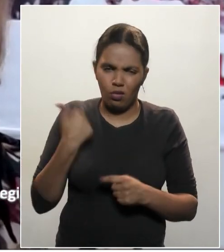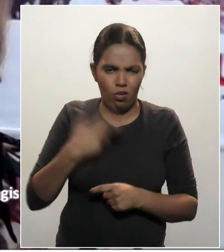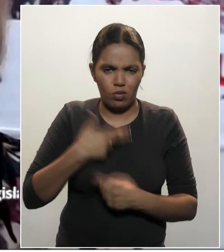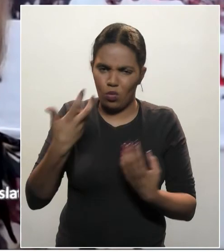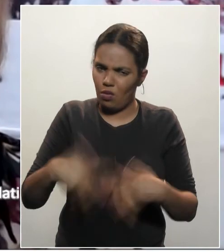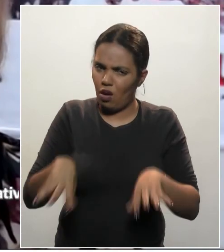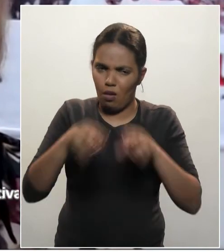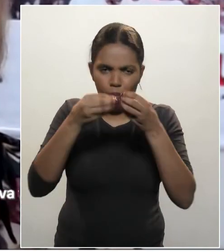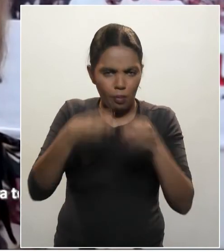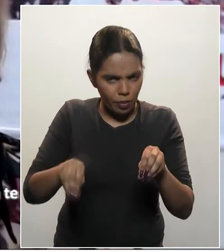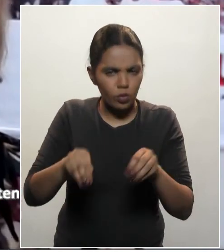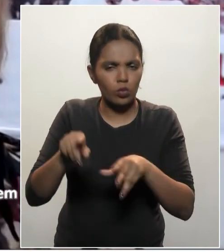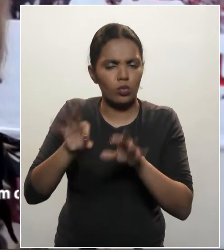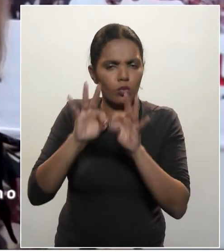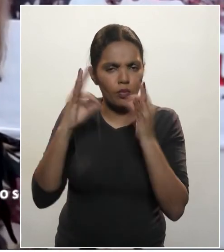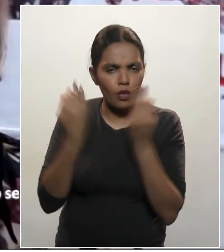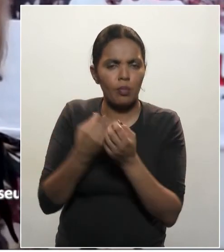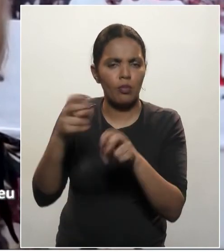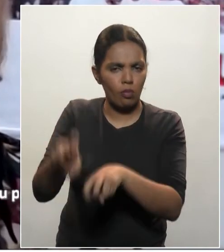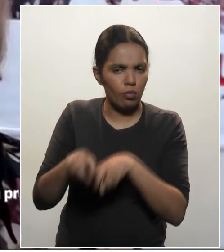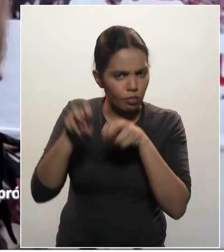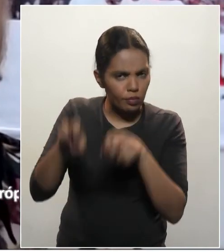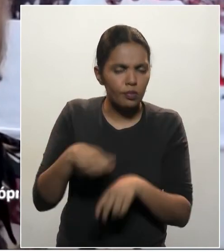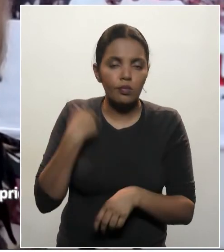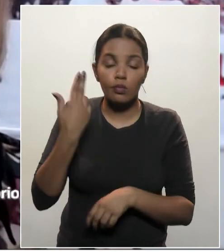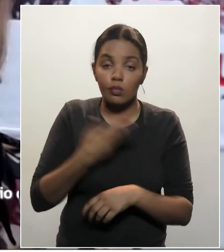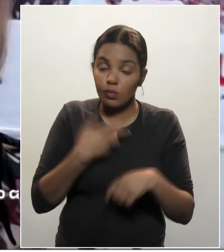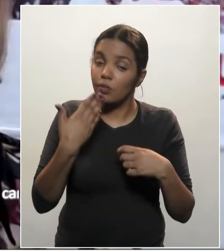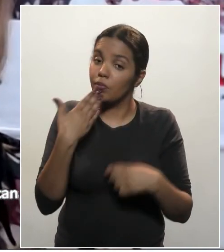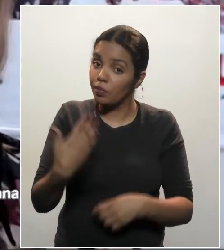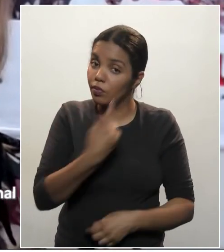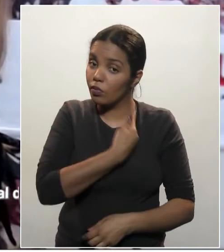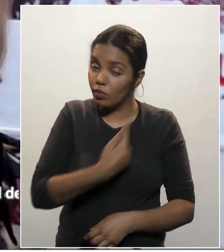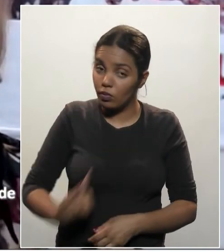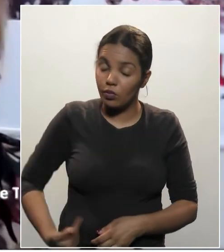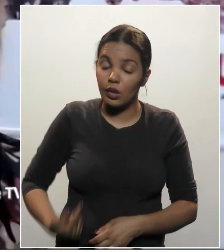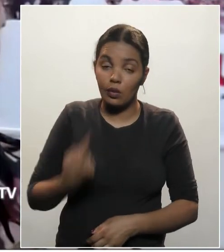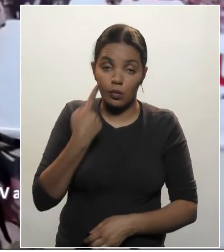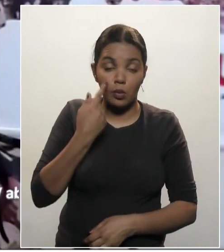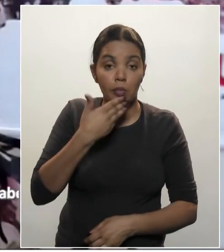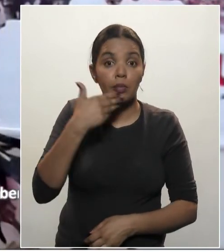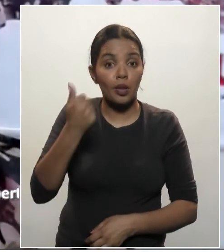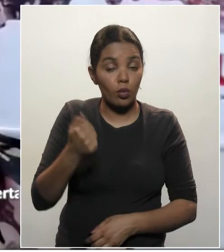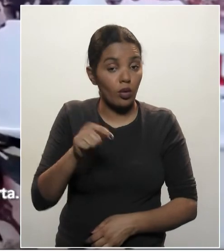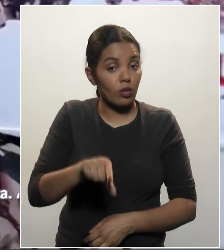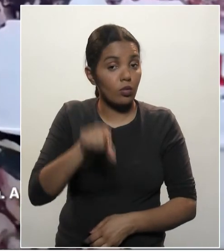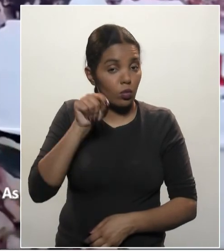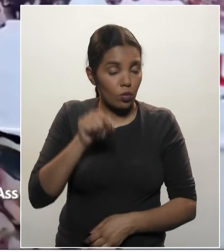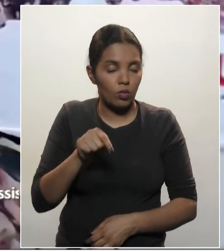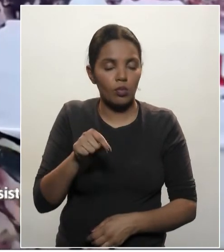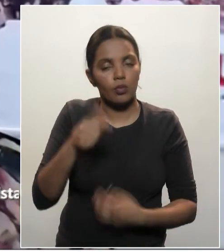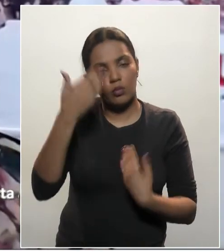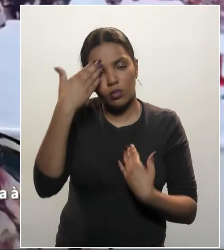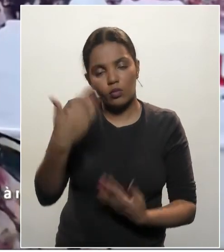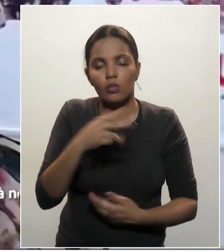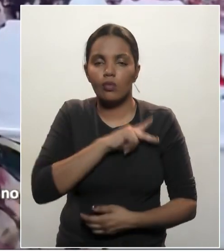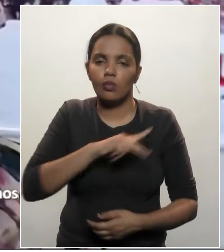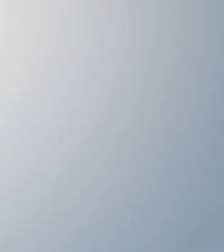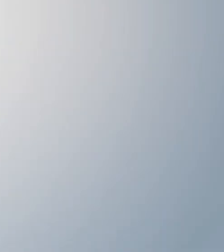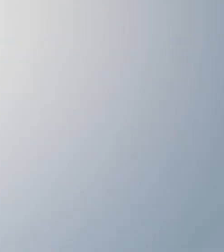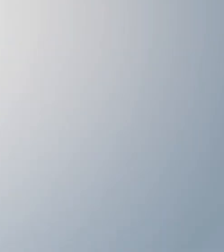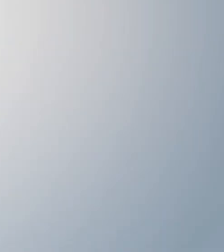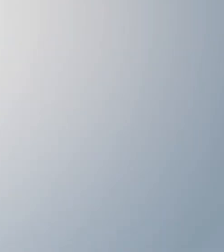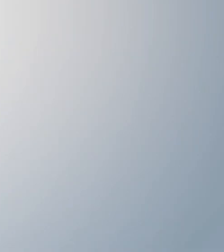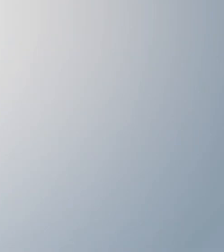familiar. estamos pedindo para o governo rever essa decisão junto a Fundo de Pá. Muito obrigado, senhor presidente. Muito obrigado, senhores deputados.